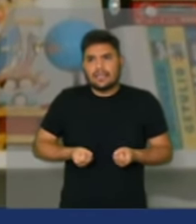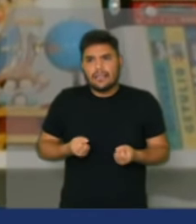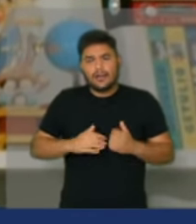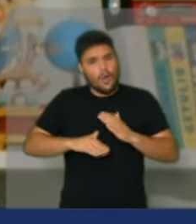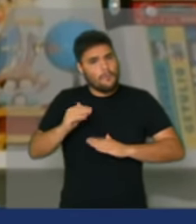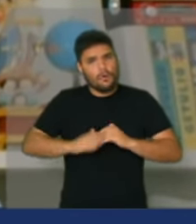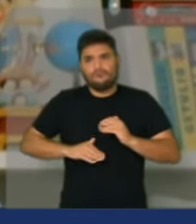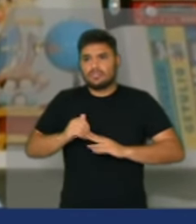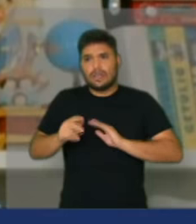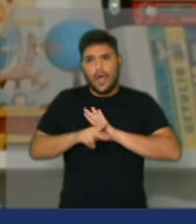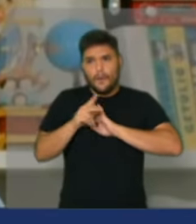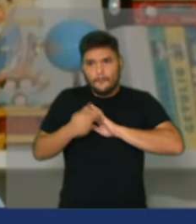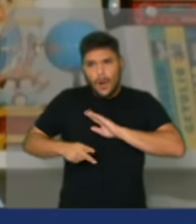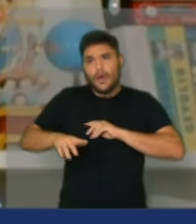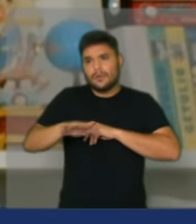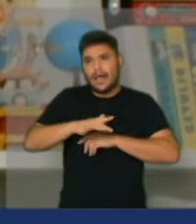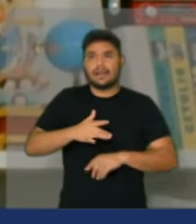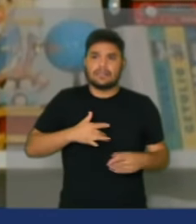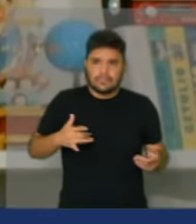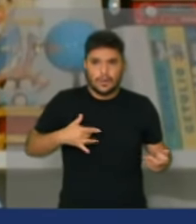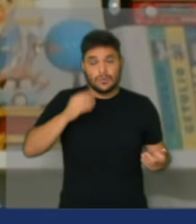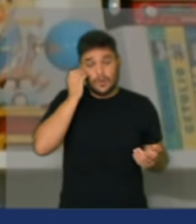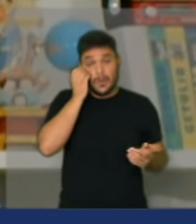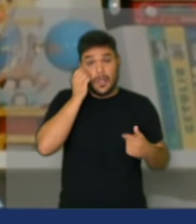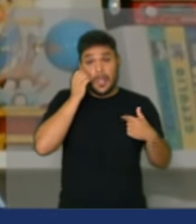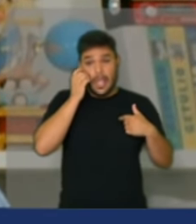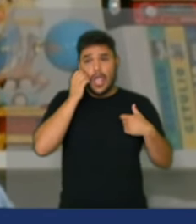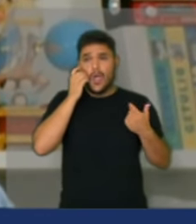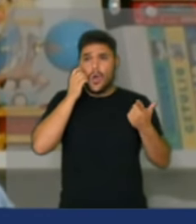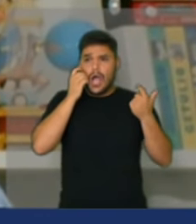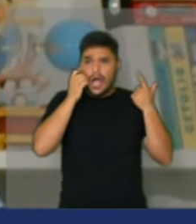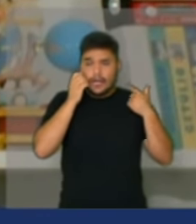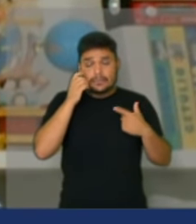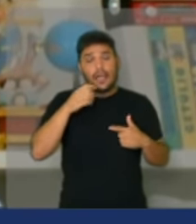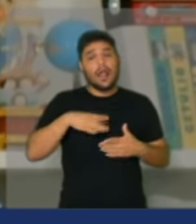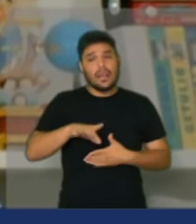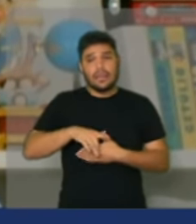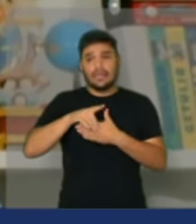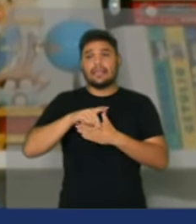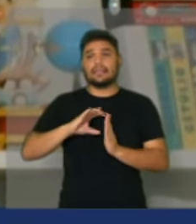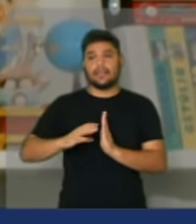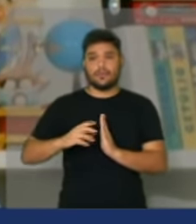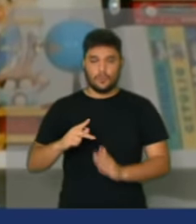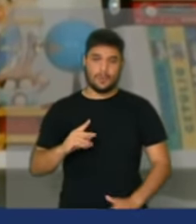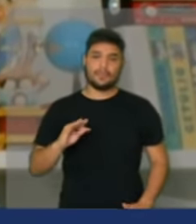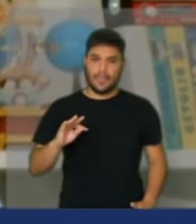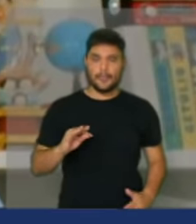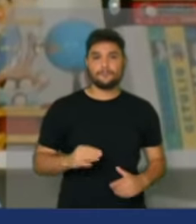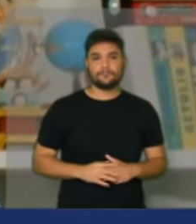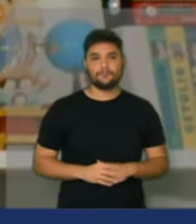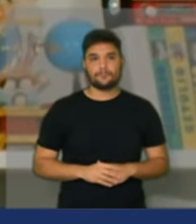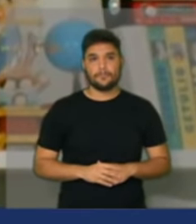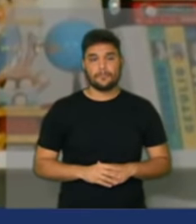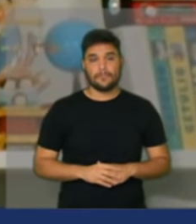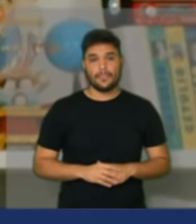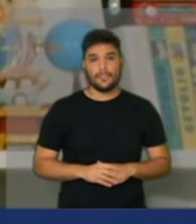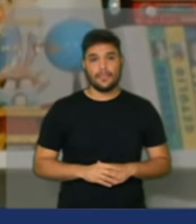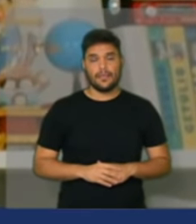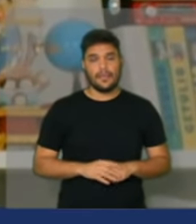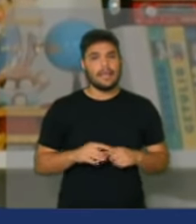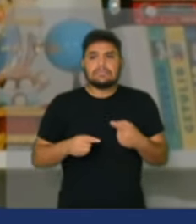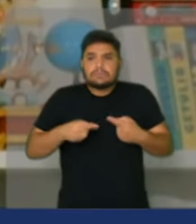natureza. Eu ainda, quando líder da nossa bancada do Partido dos Trabalhadores, no debate a